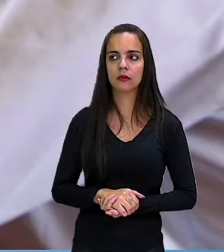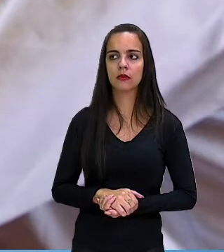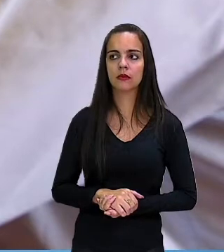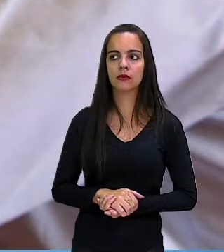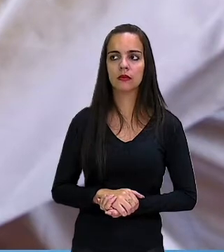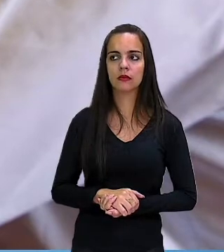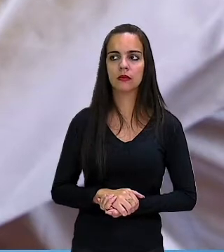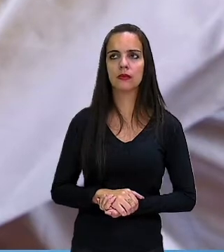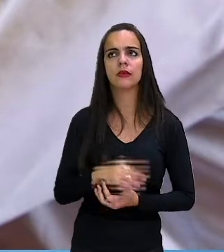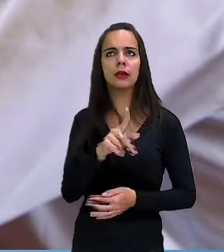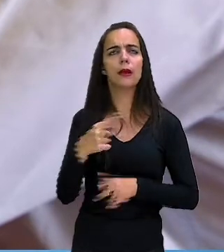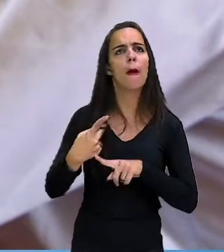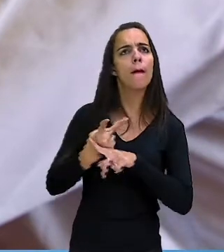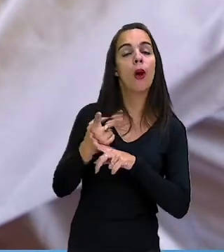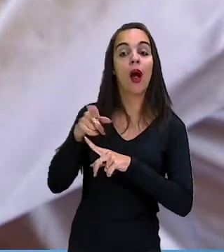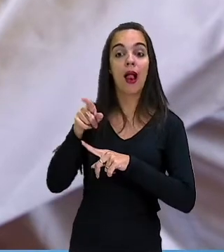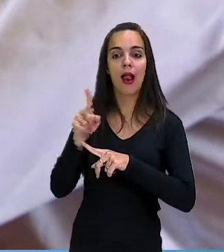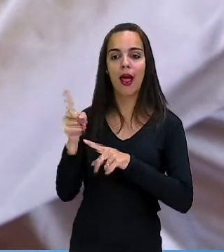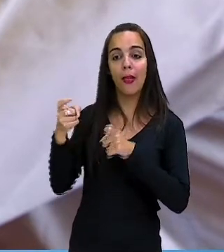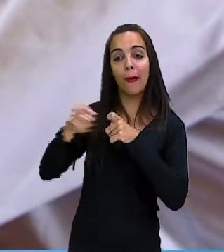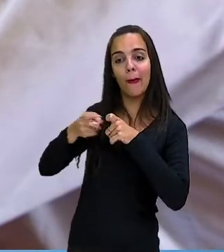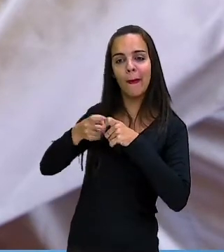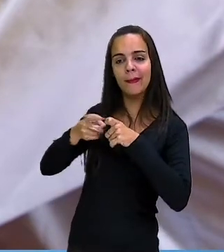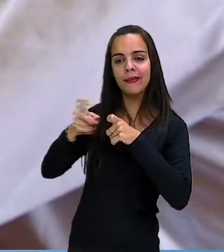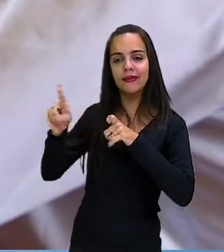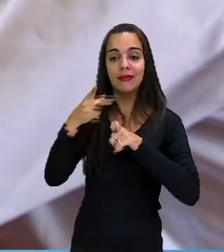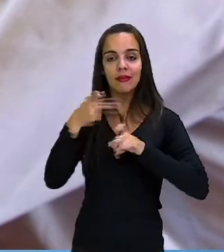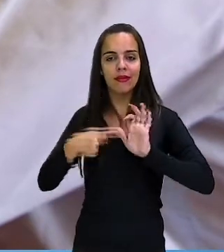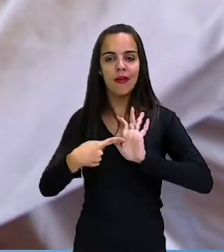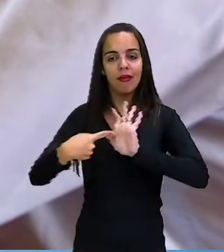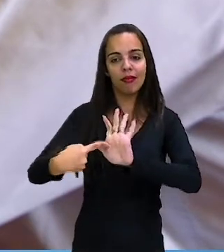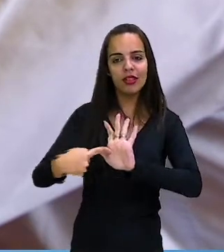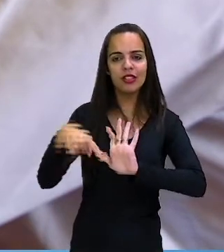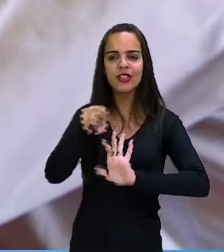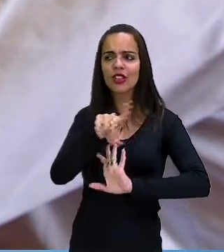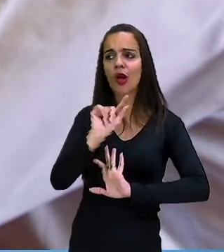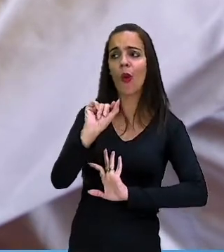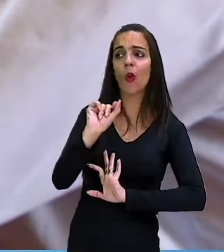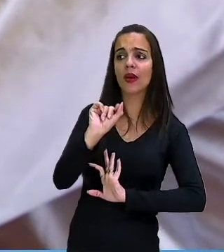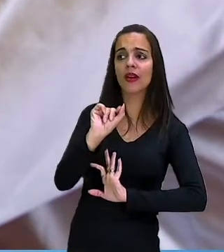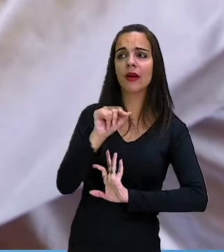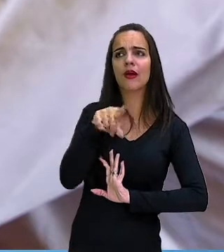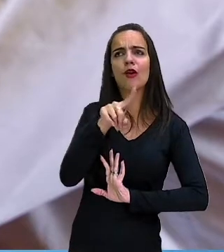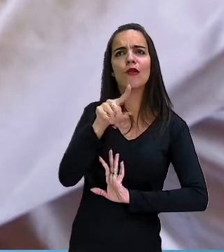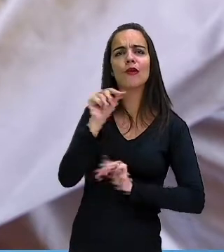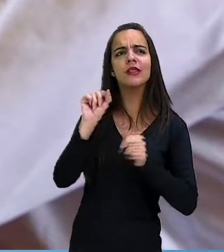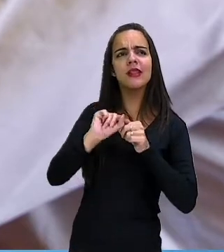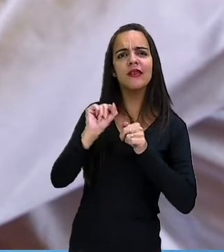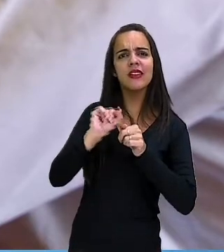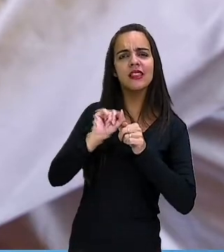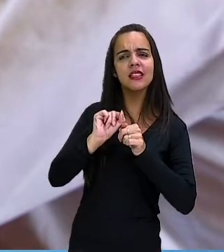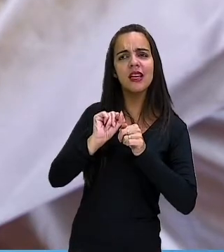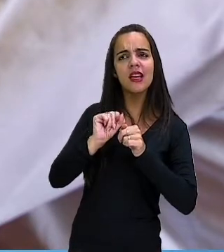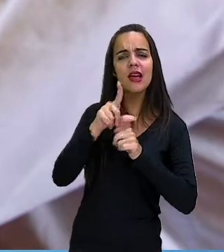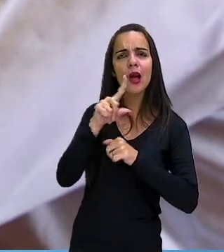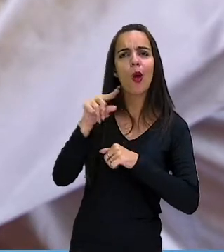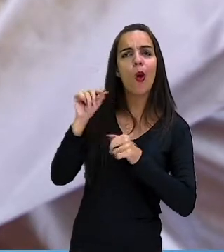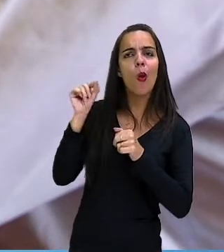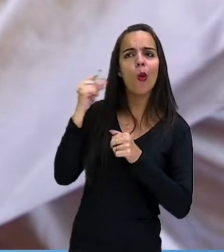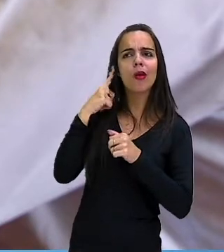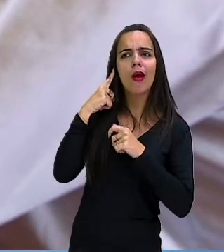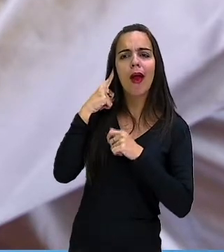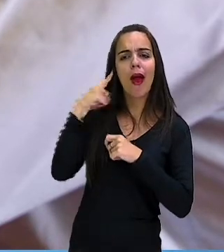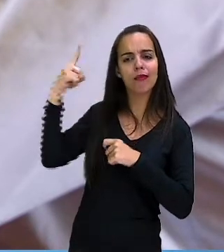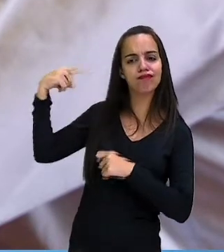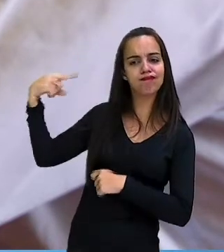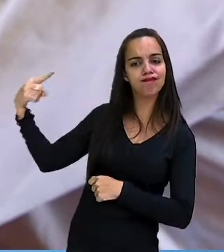audiologista. Ok? The audiologist will most likely give you